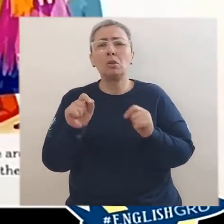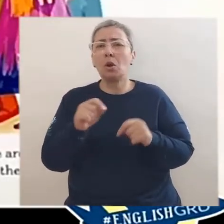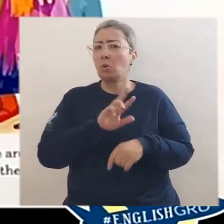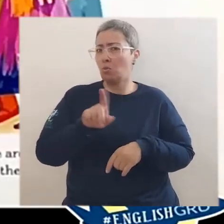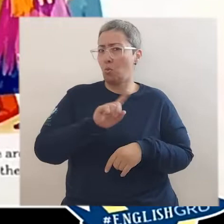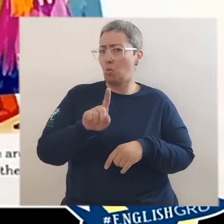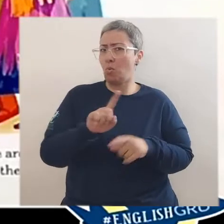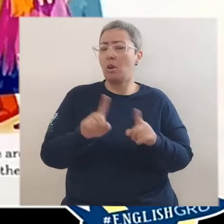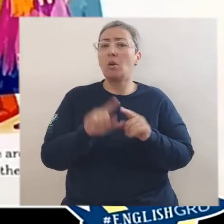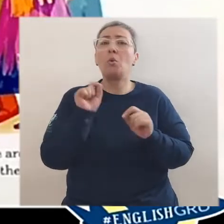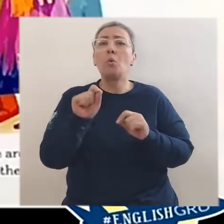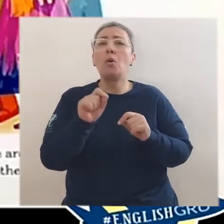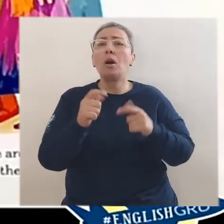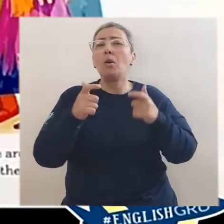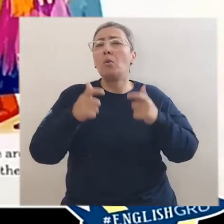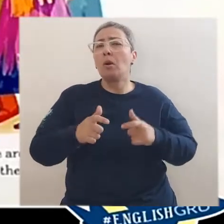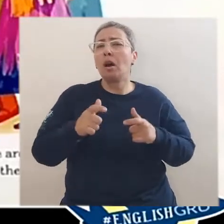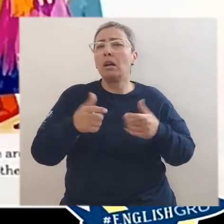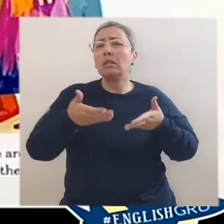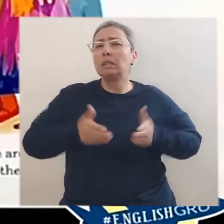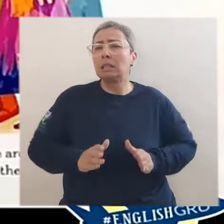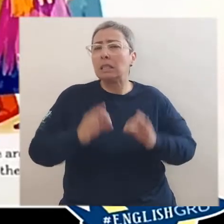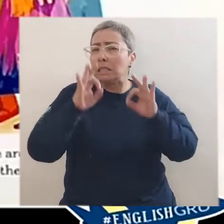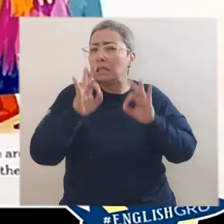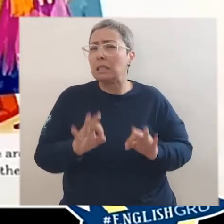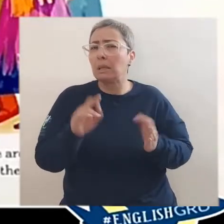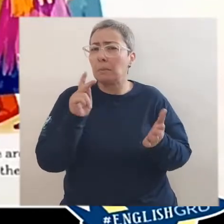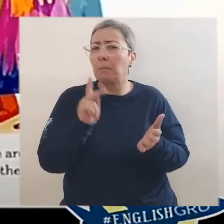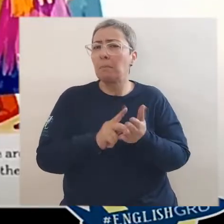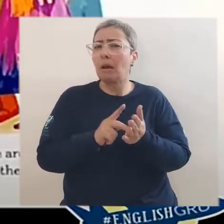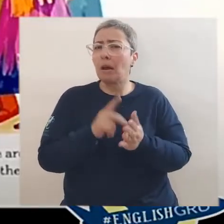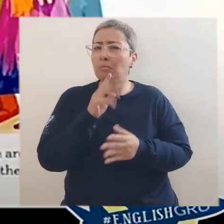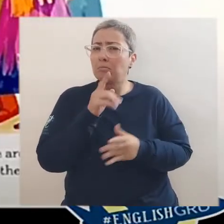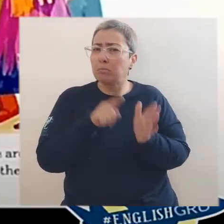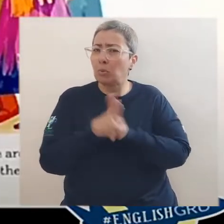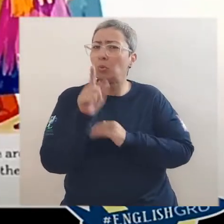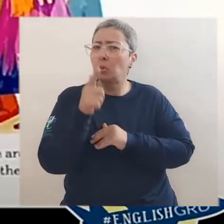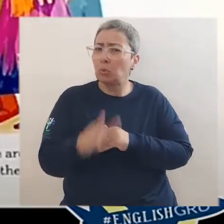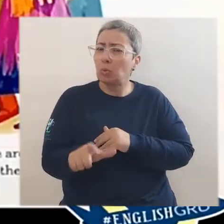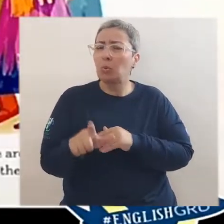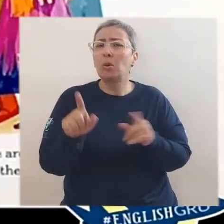No, where are you really from? they insist.